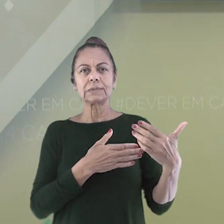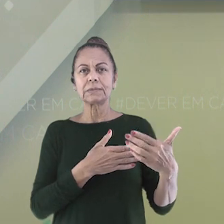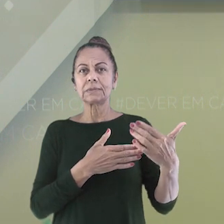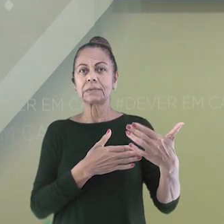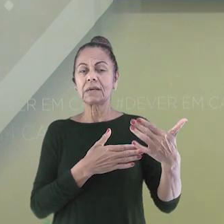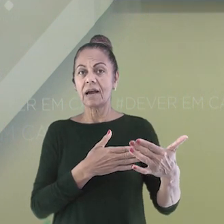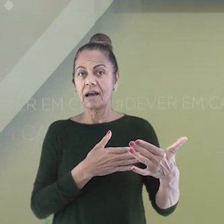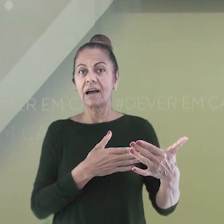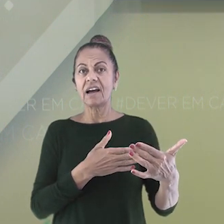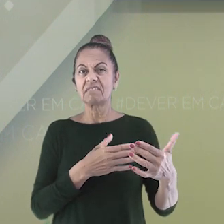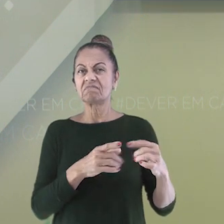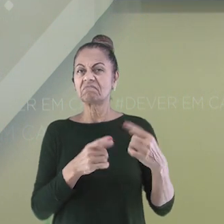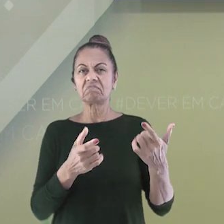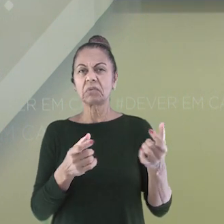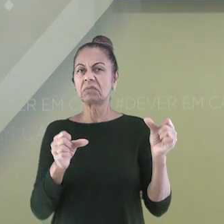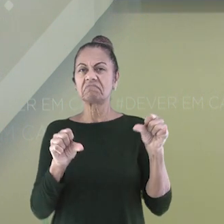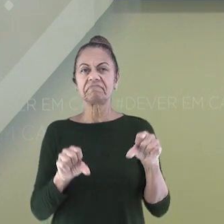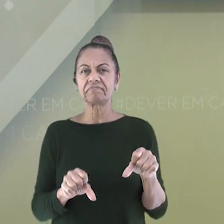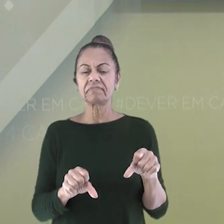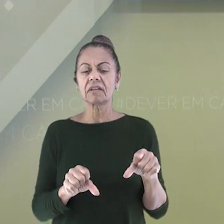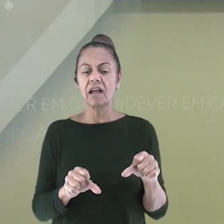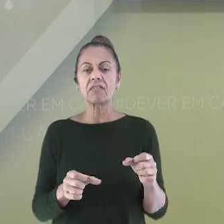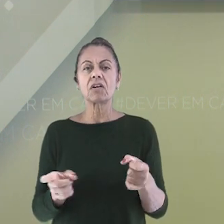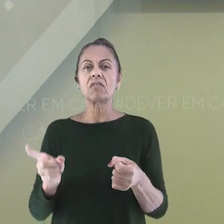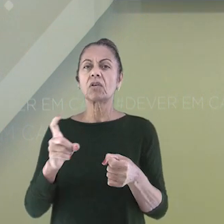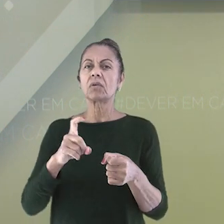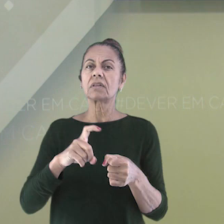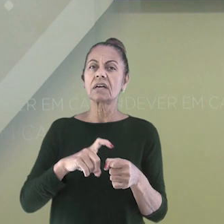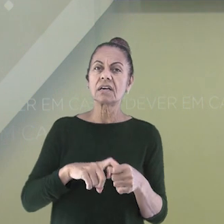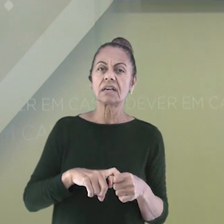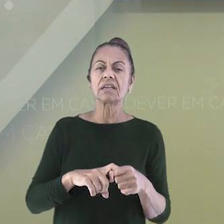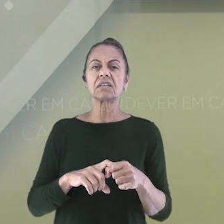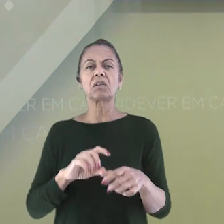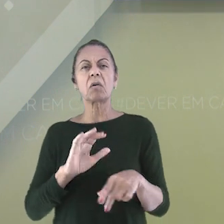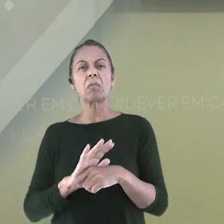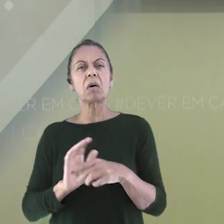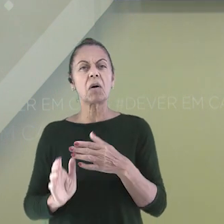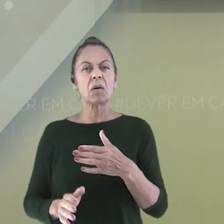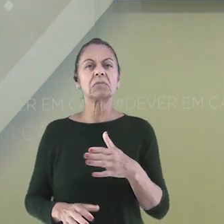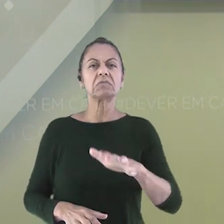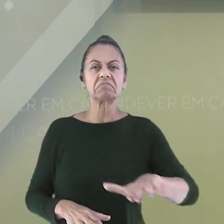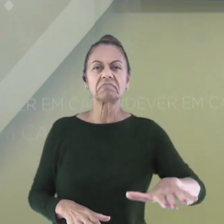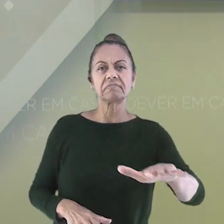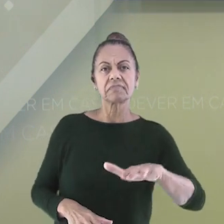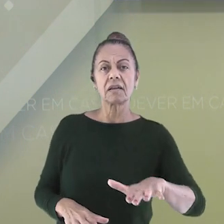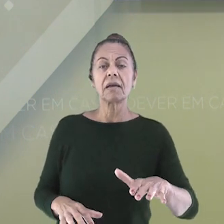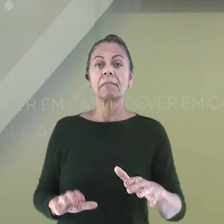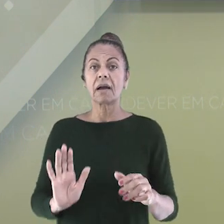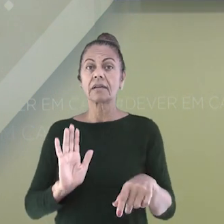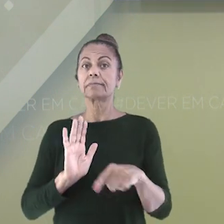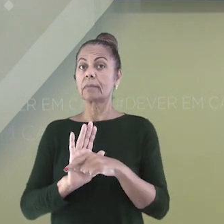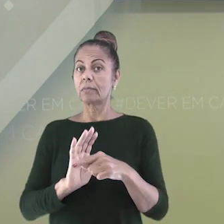mostraram ineficientes e foram voltando ao domínio público, mas ainda pertencendo a